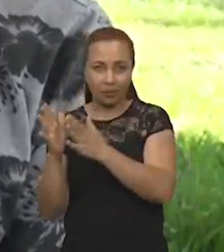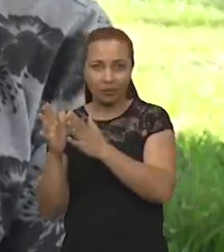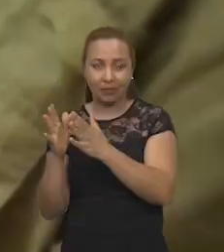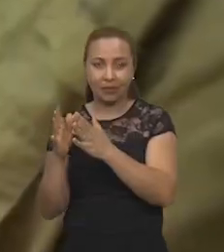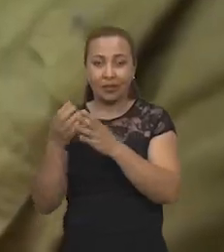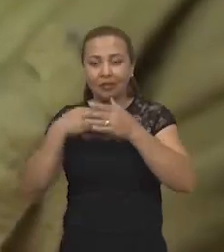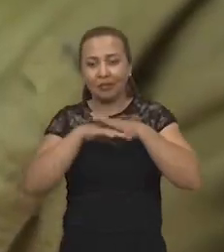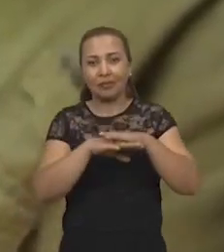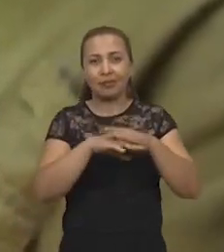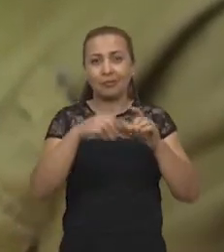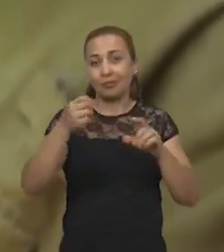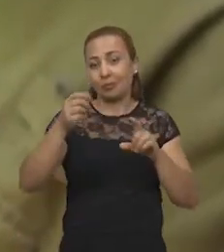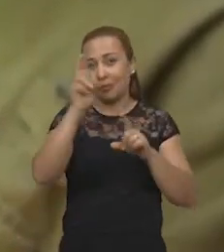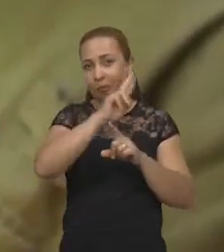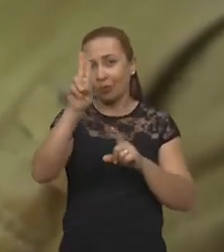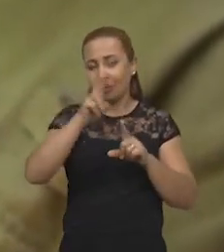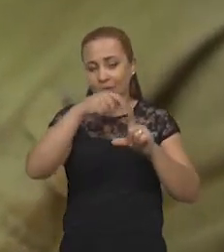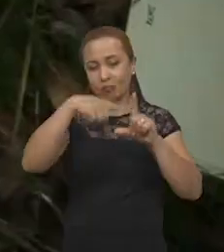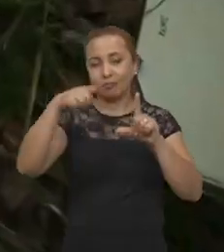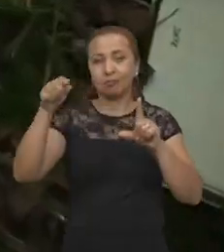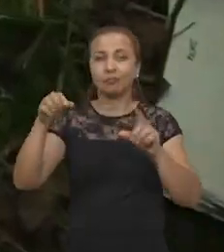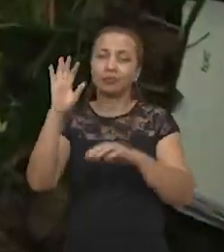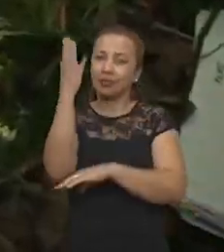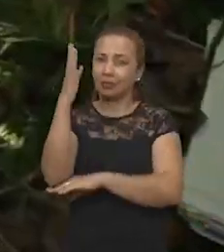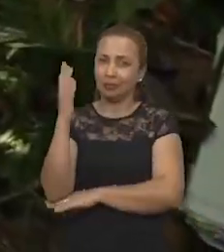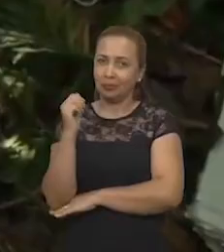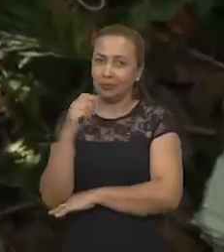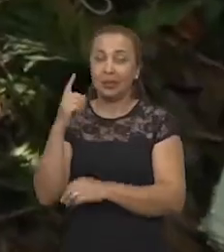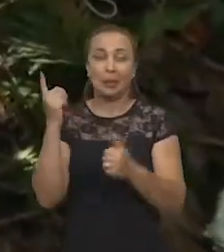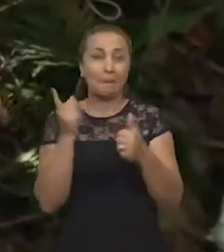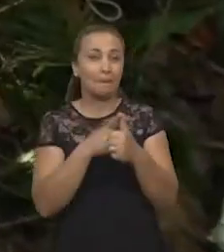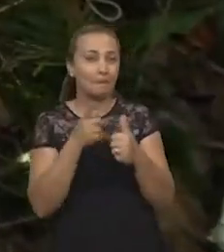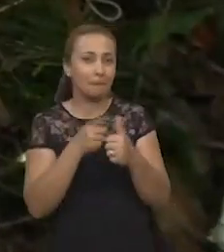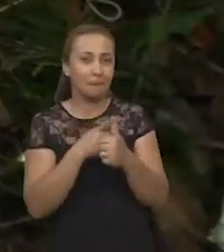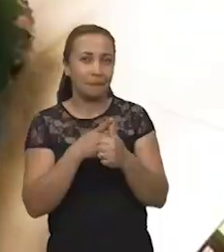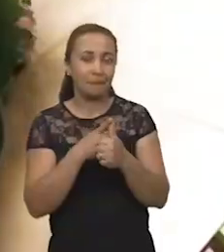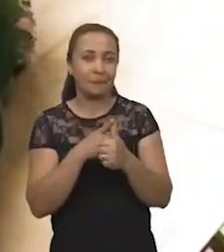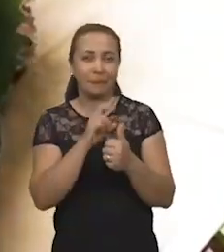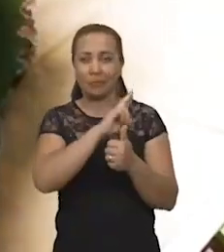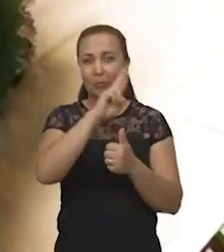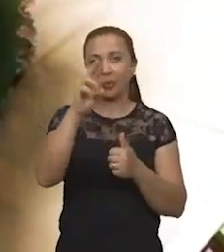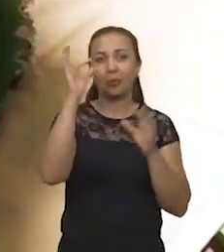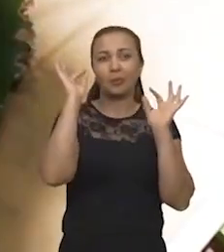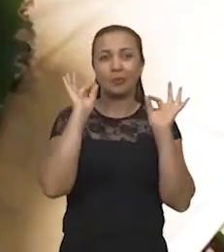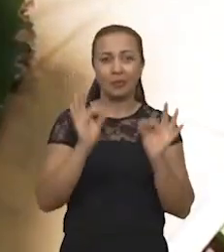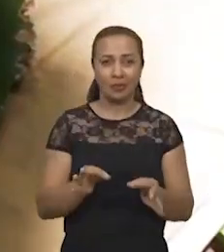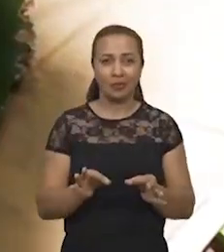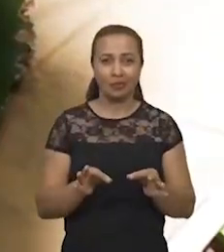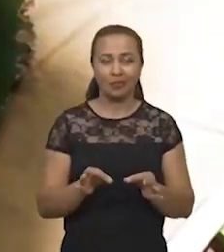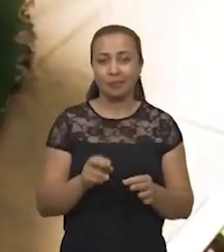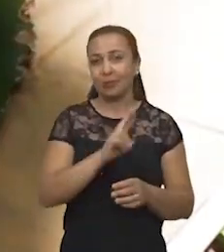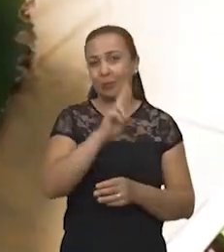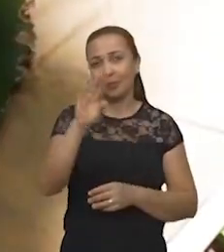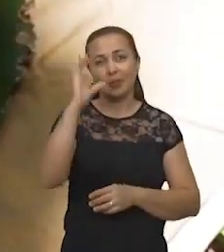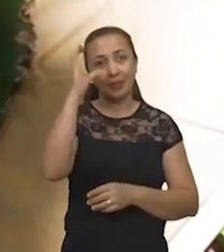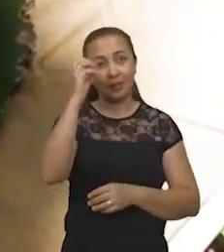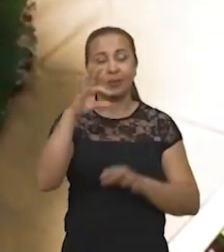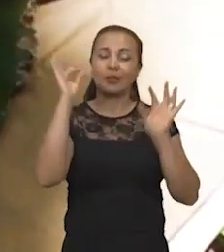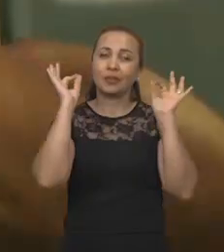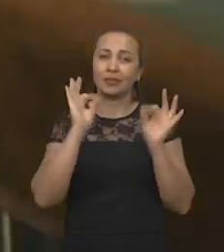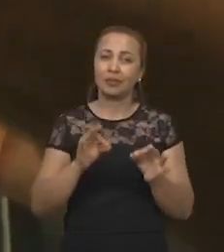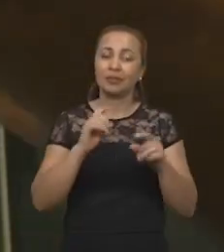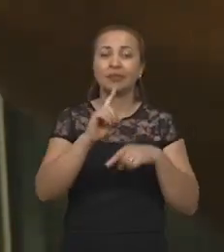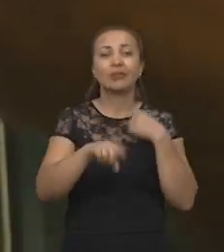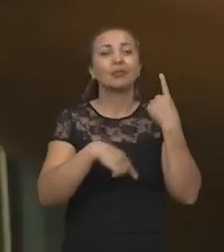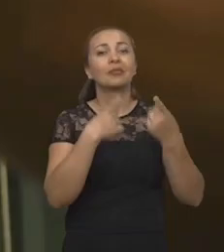guarda dados das plantas. Então ele tem uma importância, primeiro, na identificação correta, e aí eu falo da identificação científica correta,